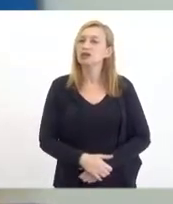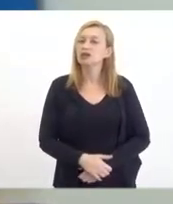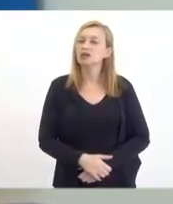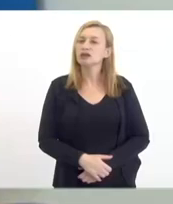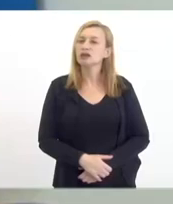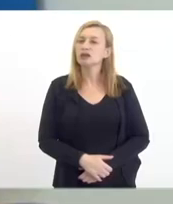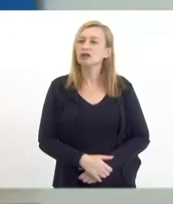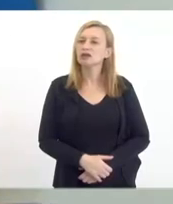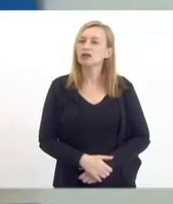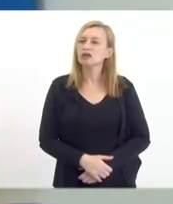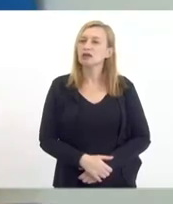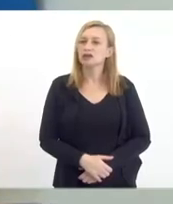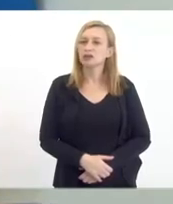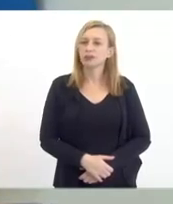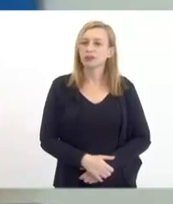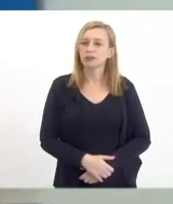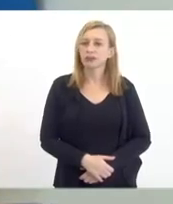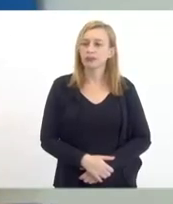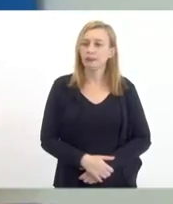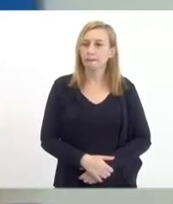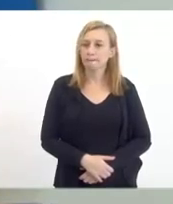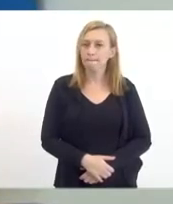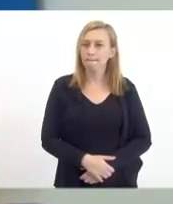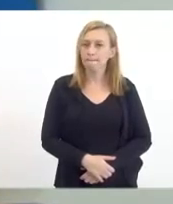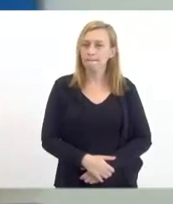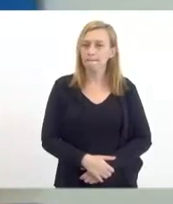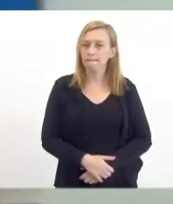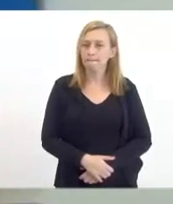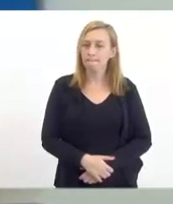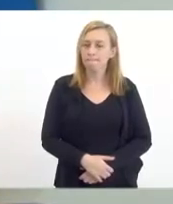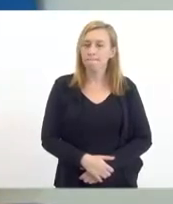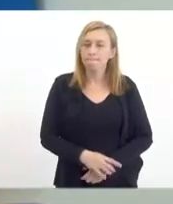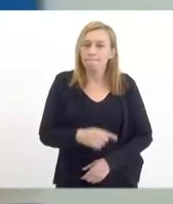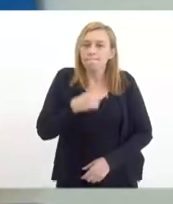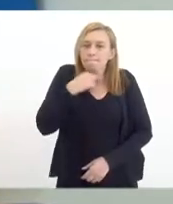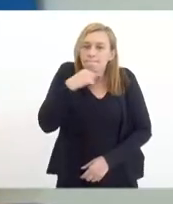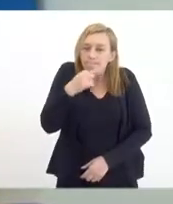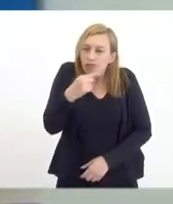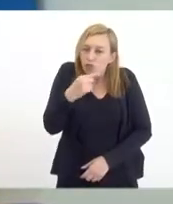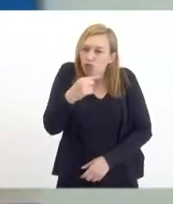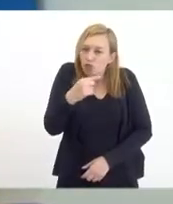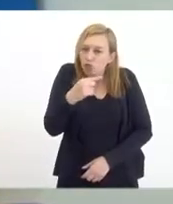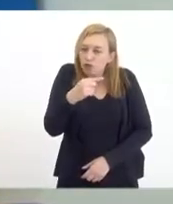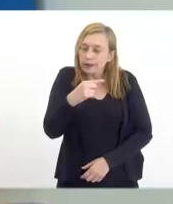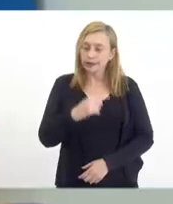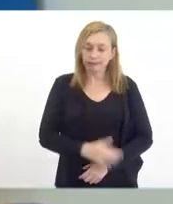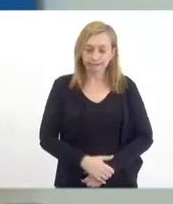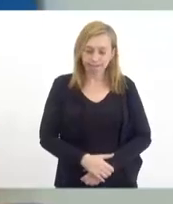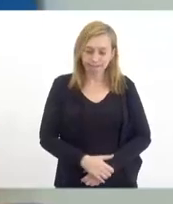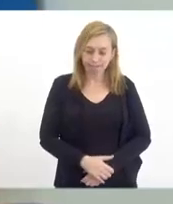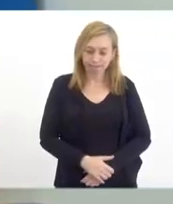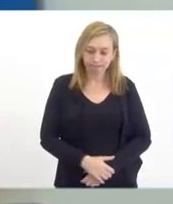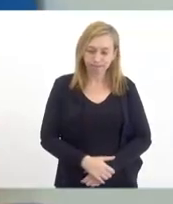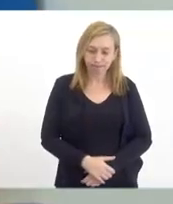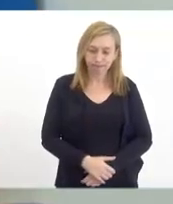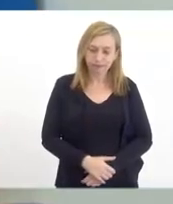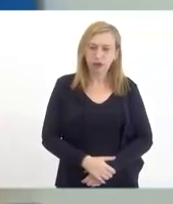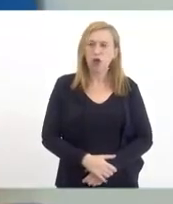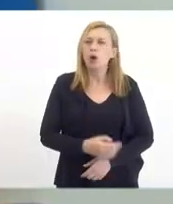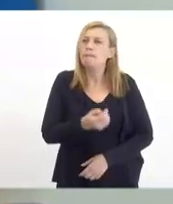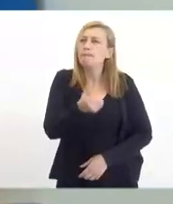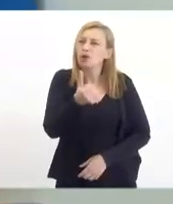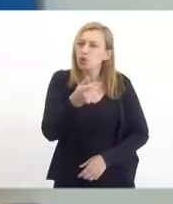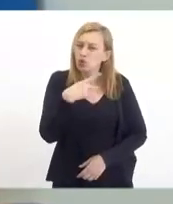uma pontinha de dúvida, vamos botar assim. Pouco se fala